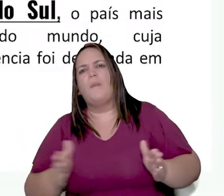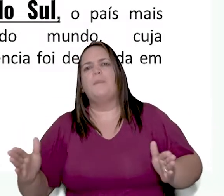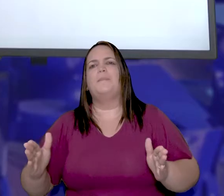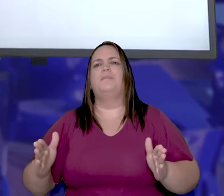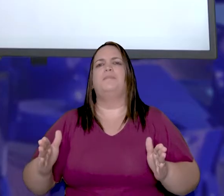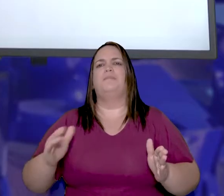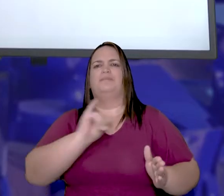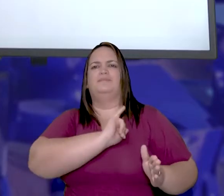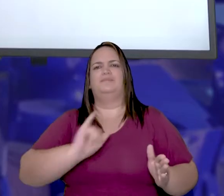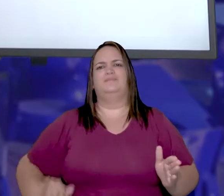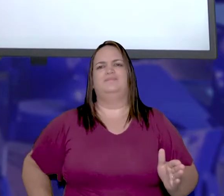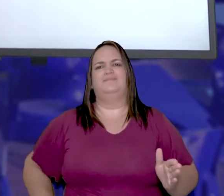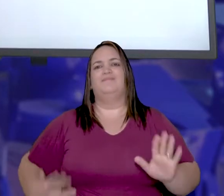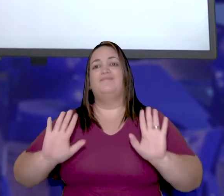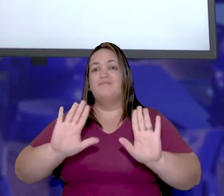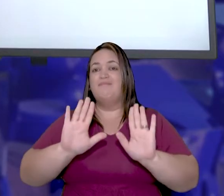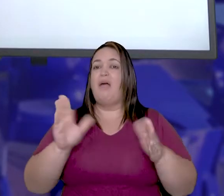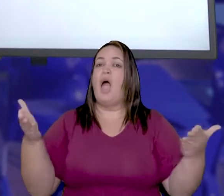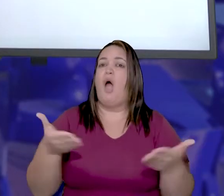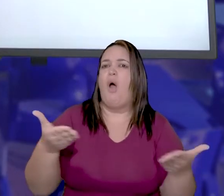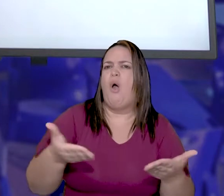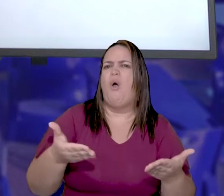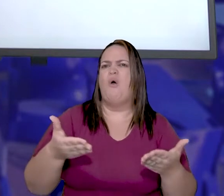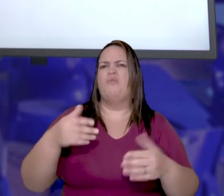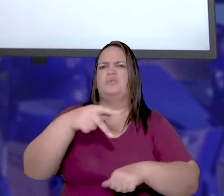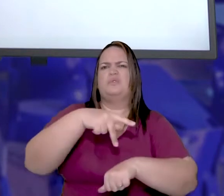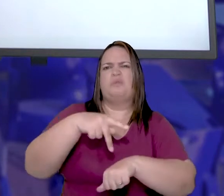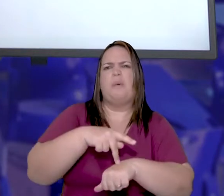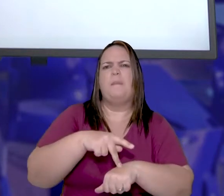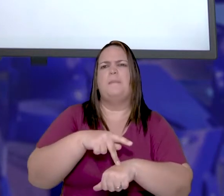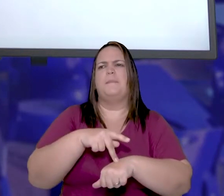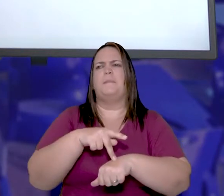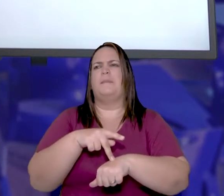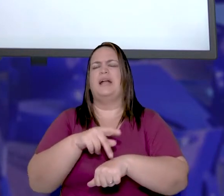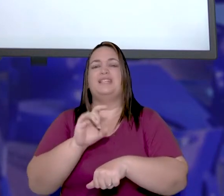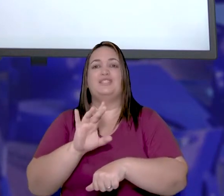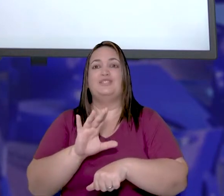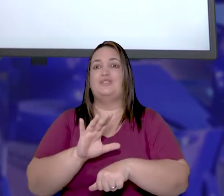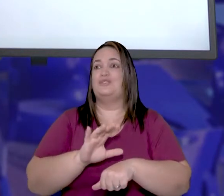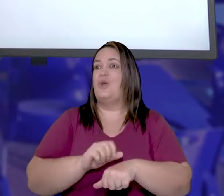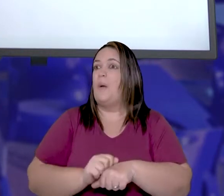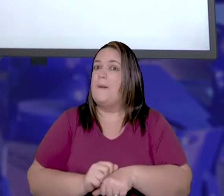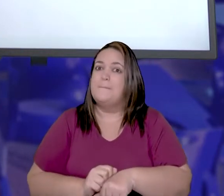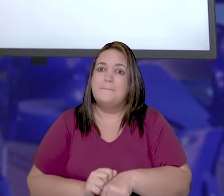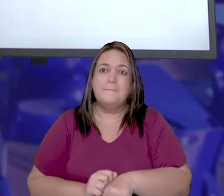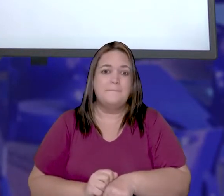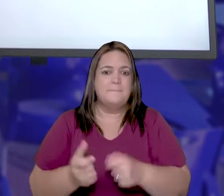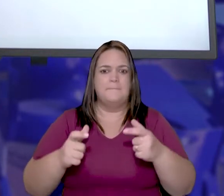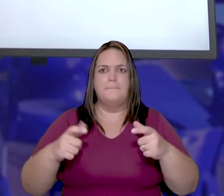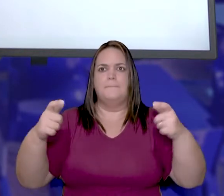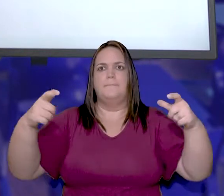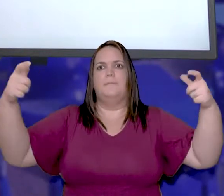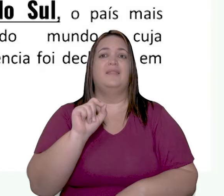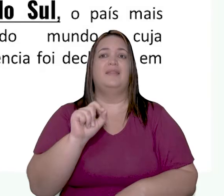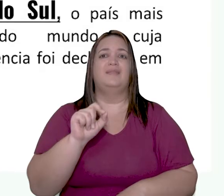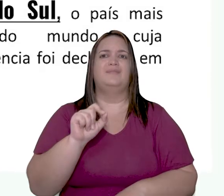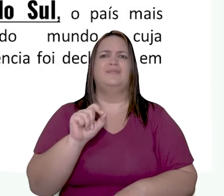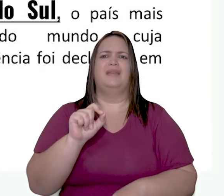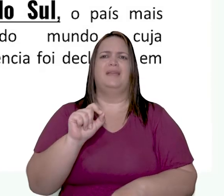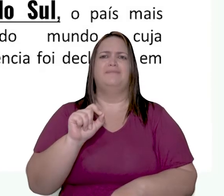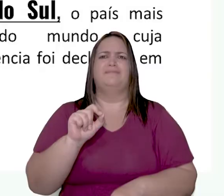aumentou a quantidade de países existentes dentro do continente africano.